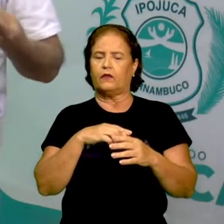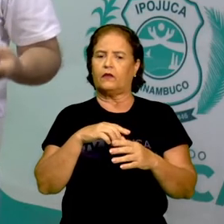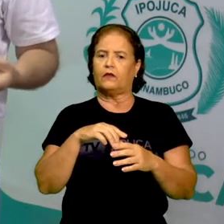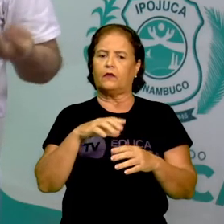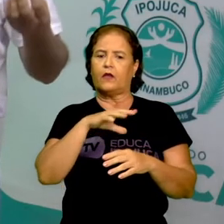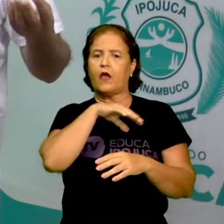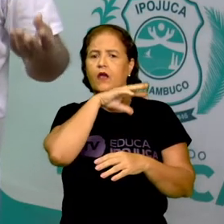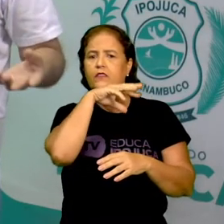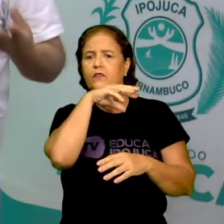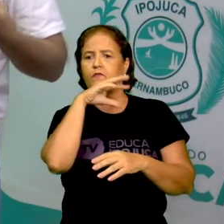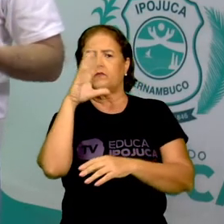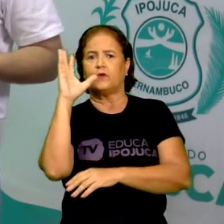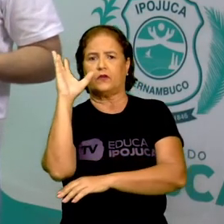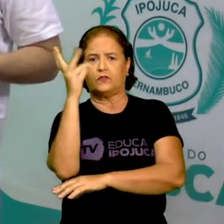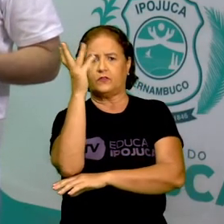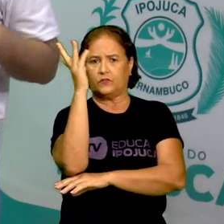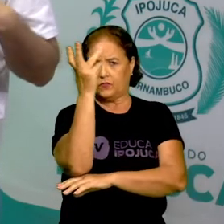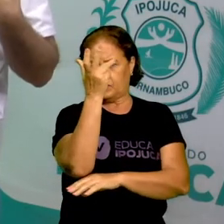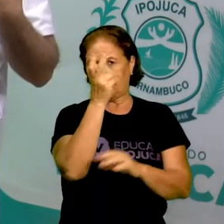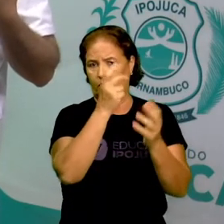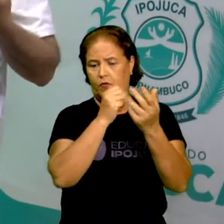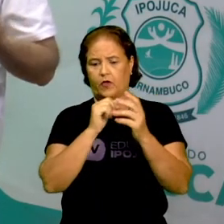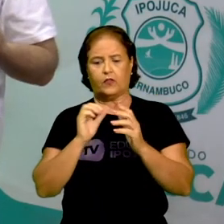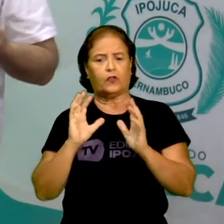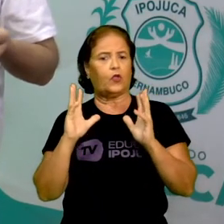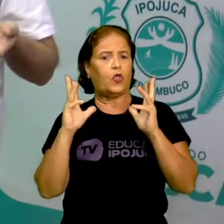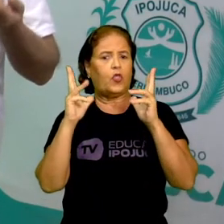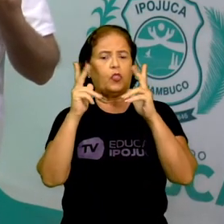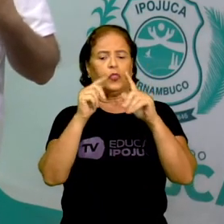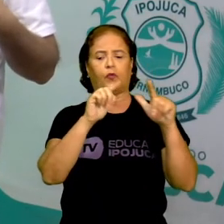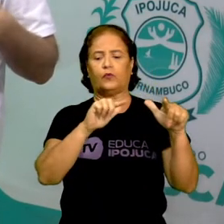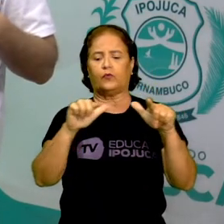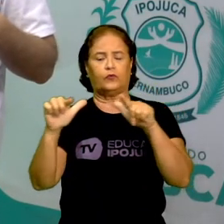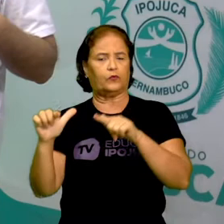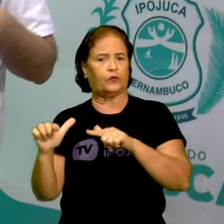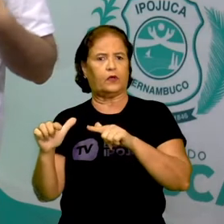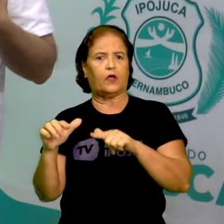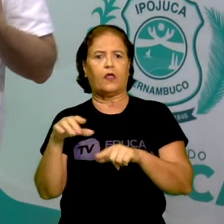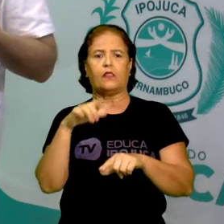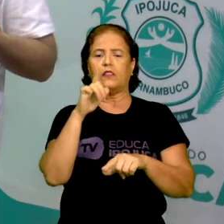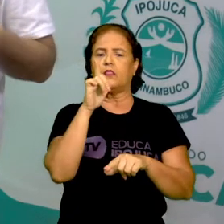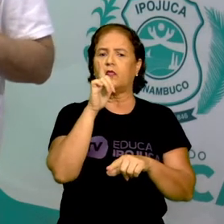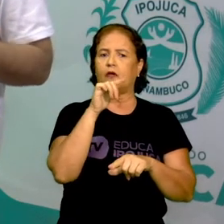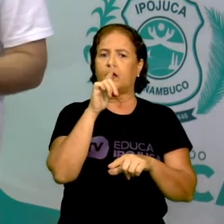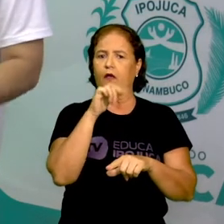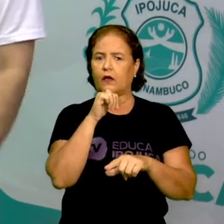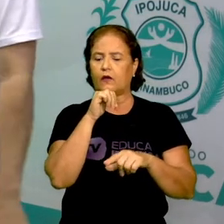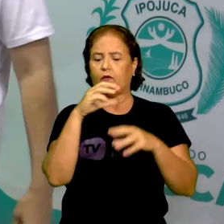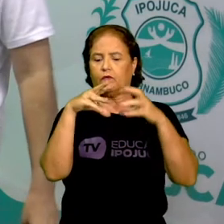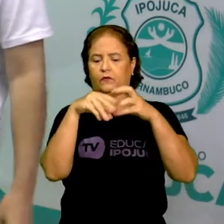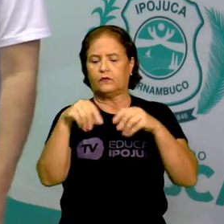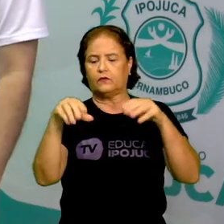presentes em todo o espaço. Na água, na terra e no ar.